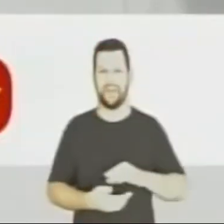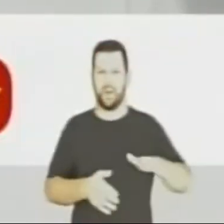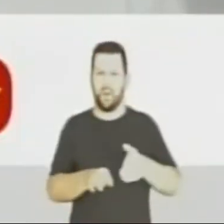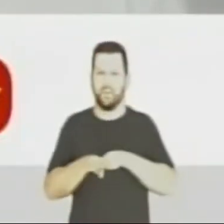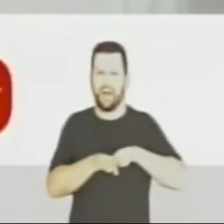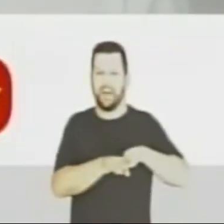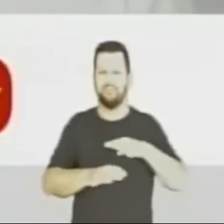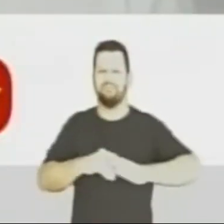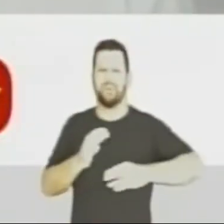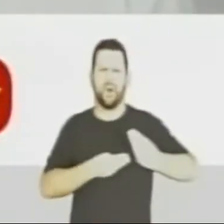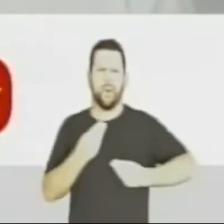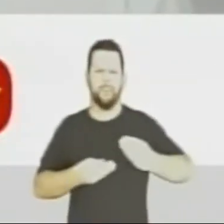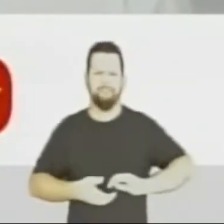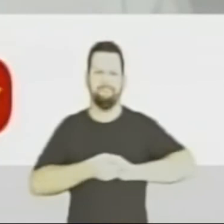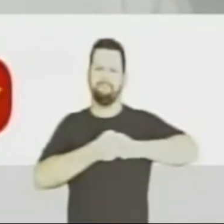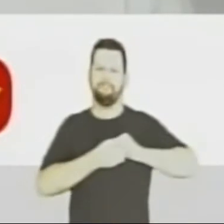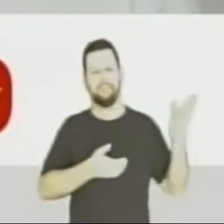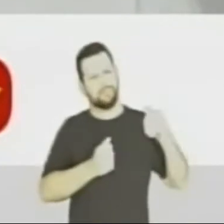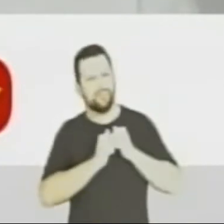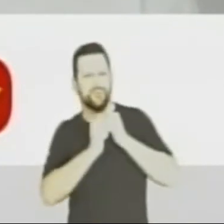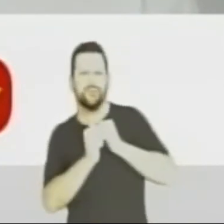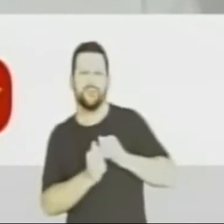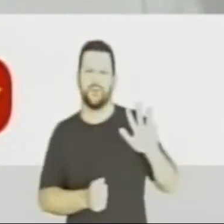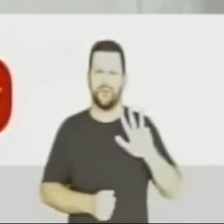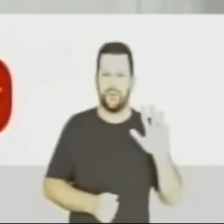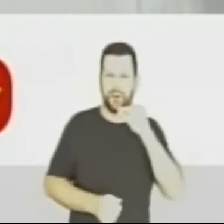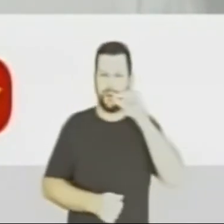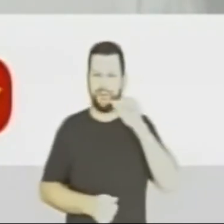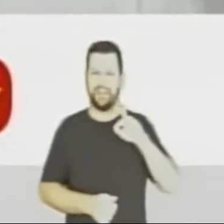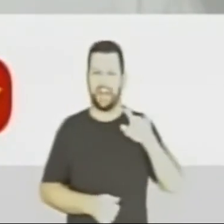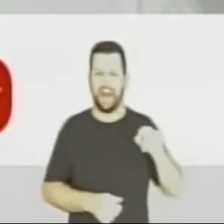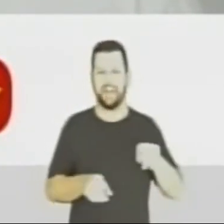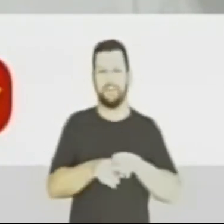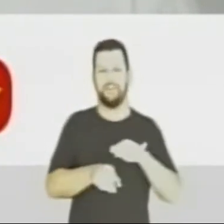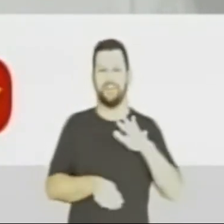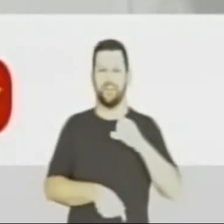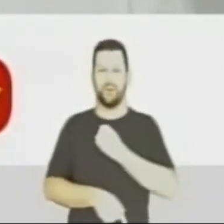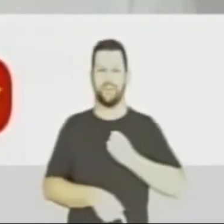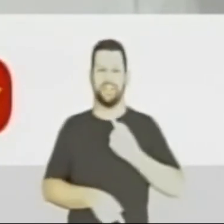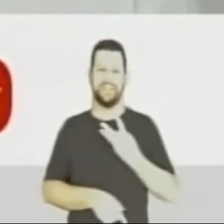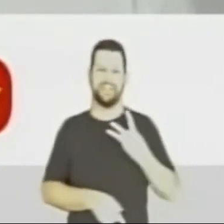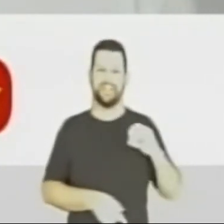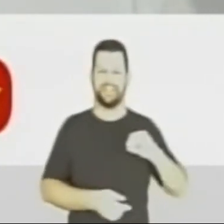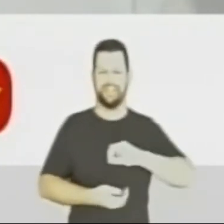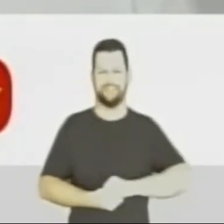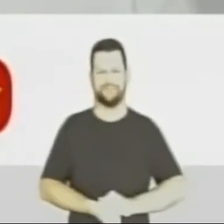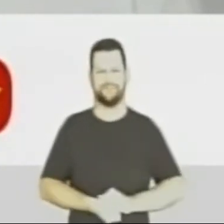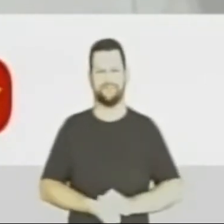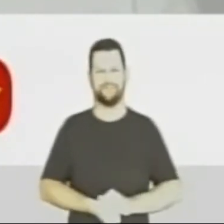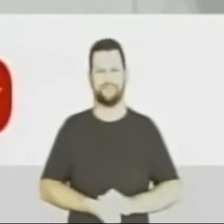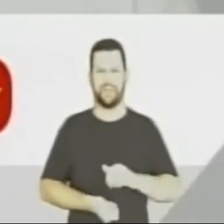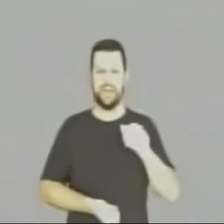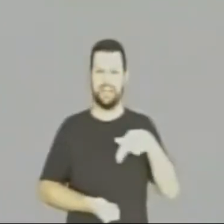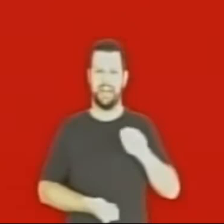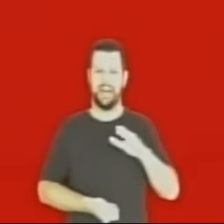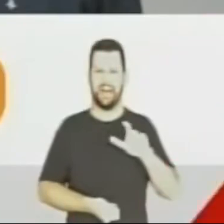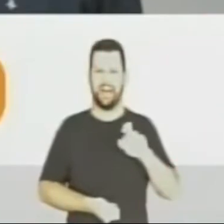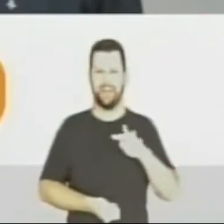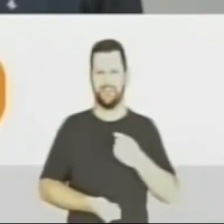Igualdade se constrói de mãos dadas. Vamos juntos com Lula, Olívio e Edgar e Frison, 13,30.